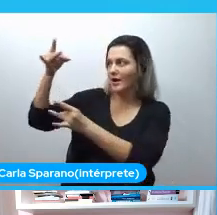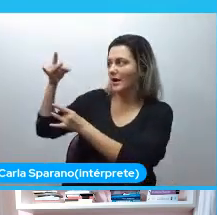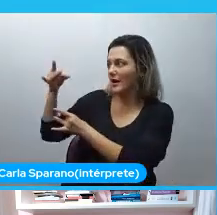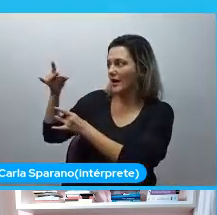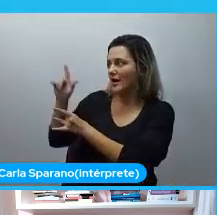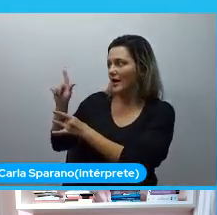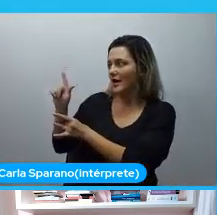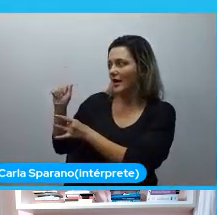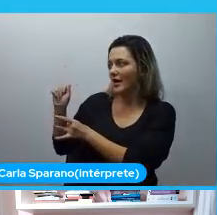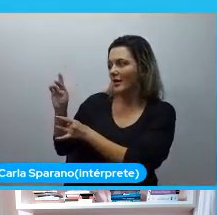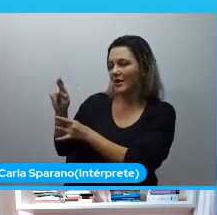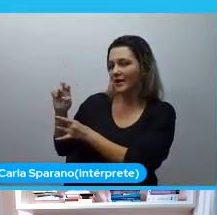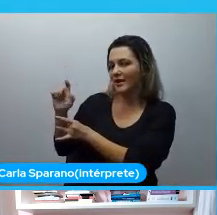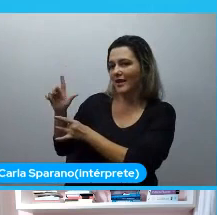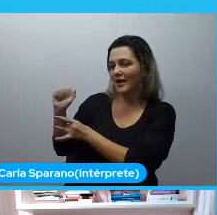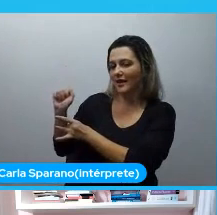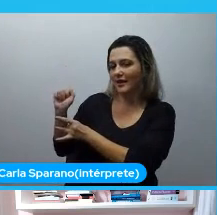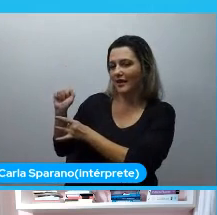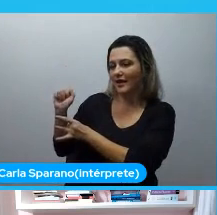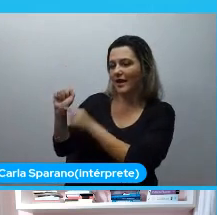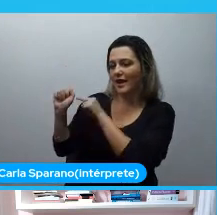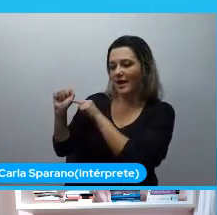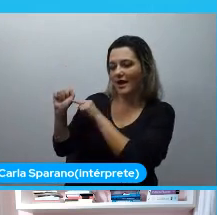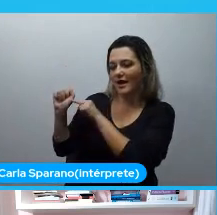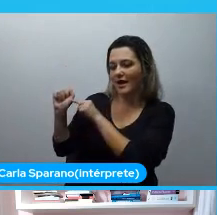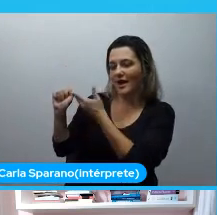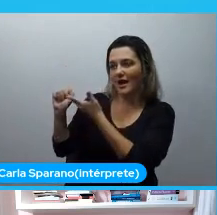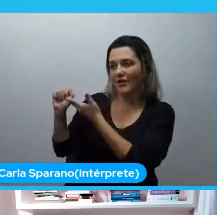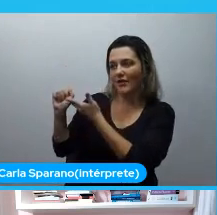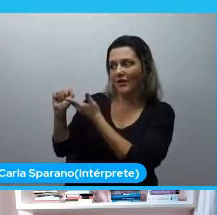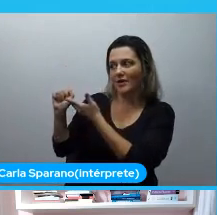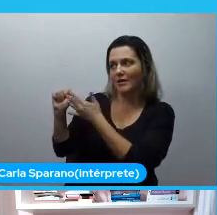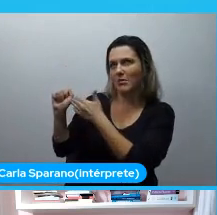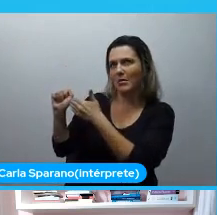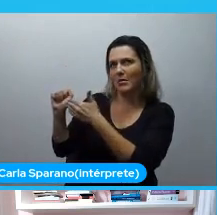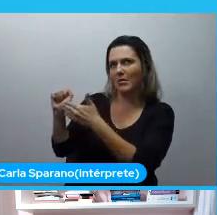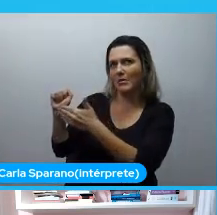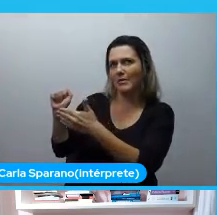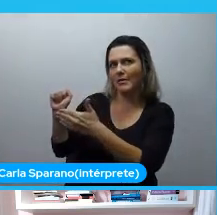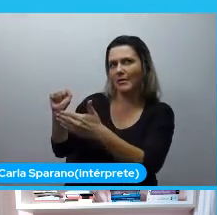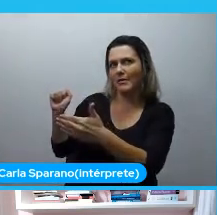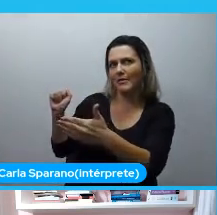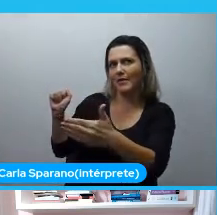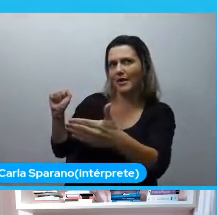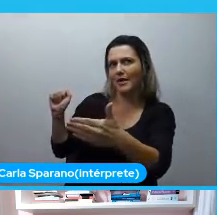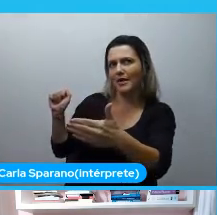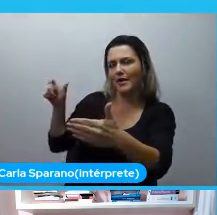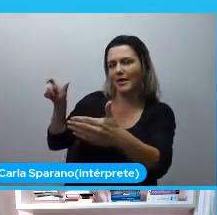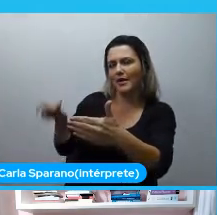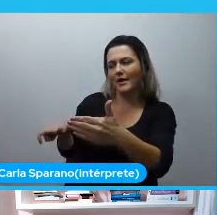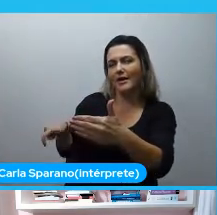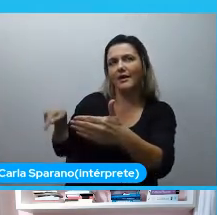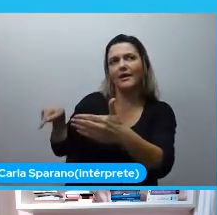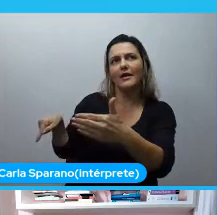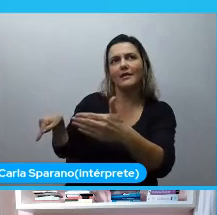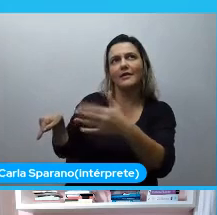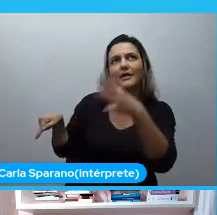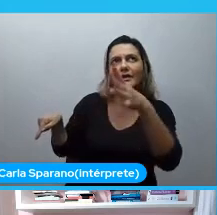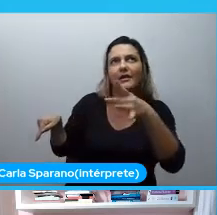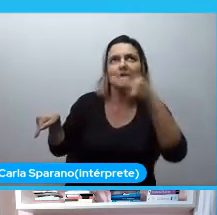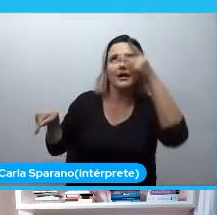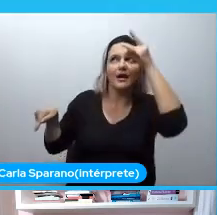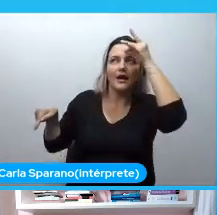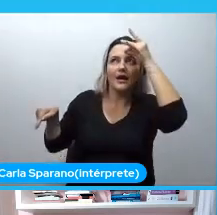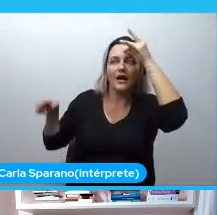construção de um espaço, sabe, de um espaço diverso. Eu achava naquela época que se a gente fizesse um